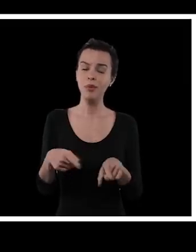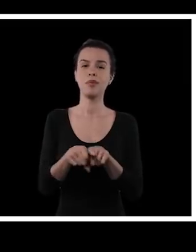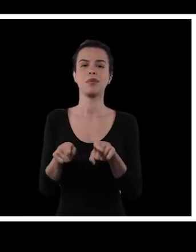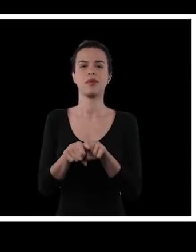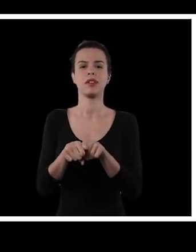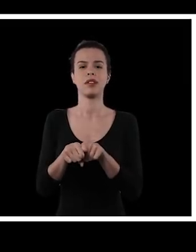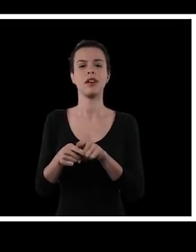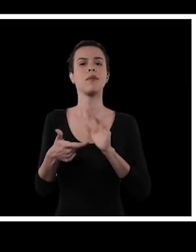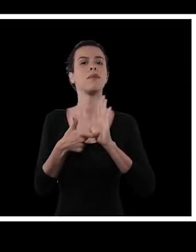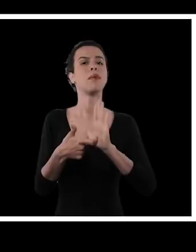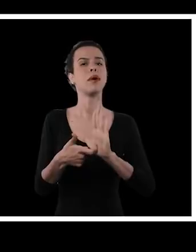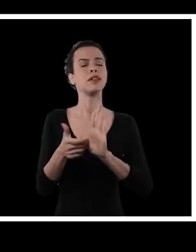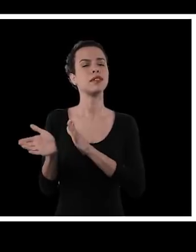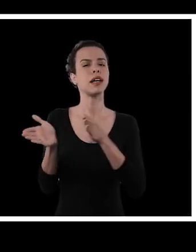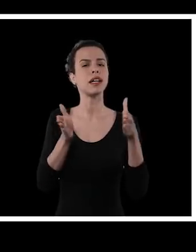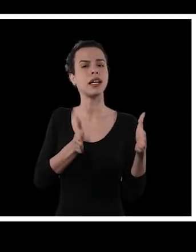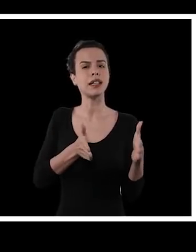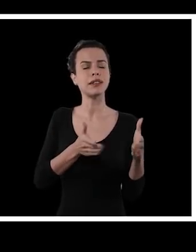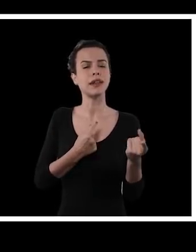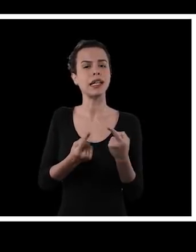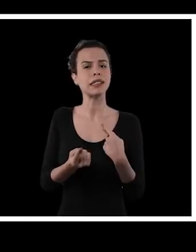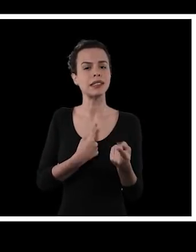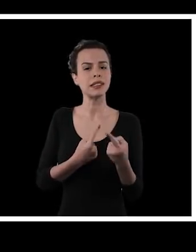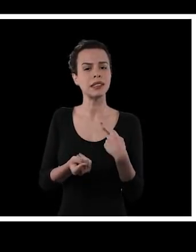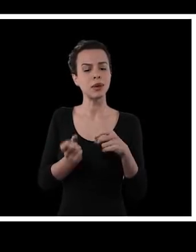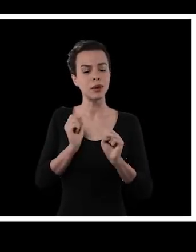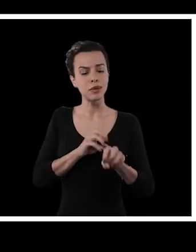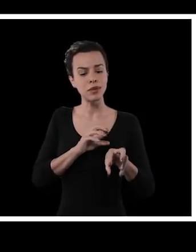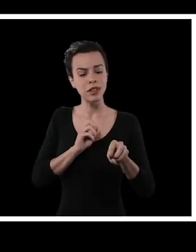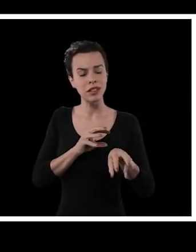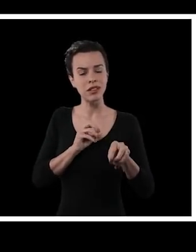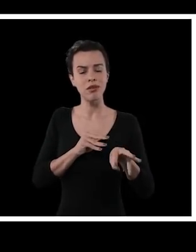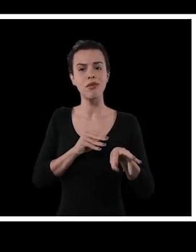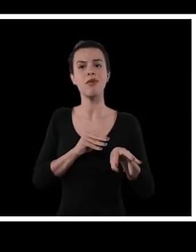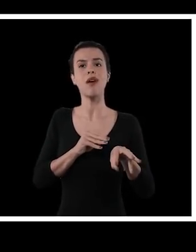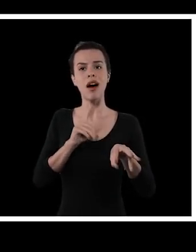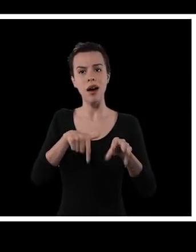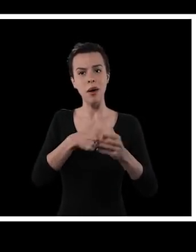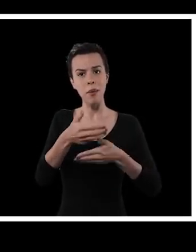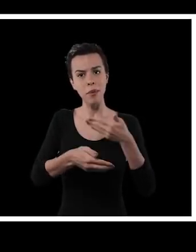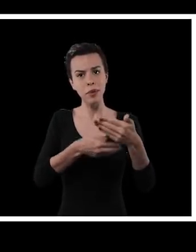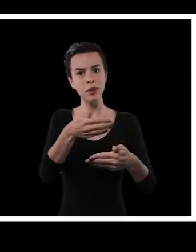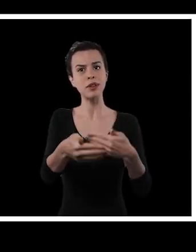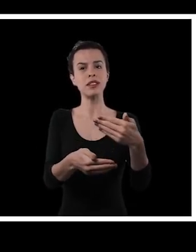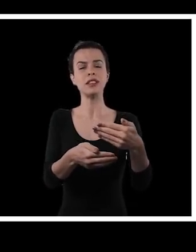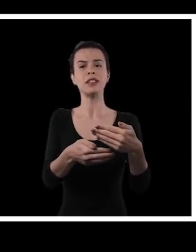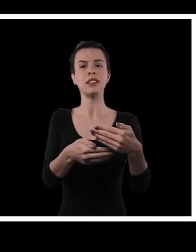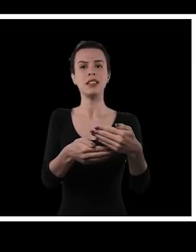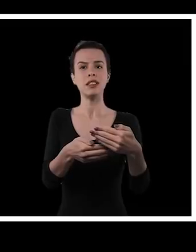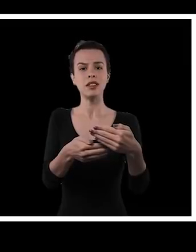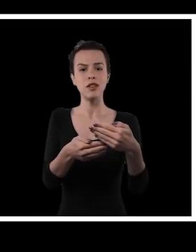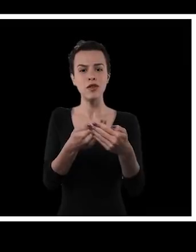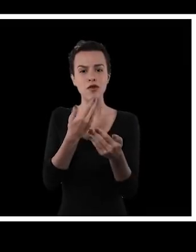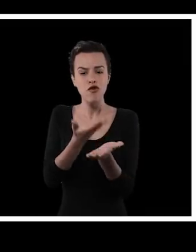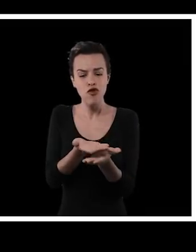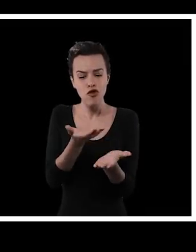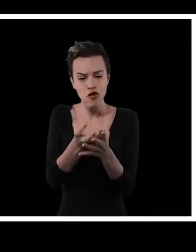é muito boa, porque isso revela também a relação da educação como esse processo